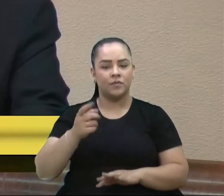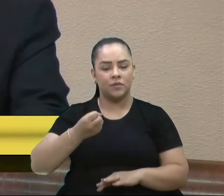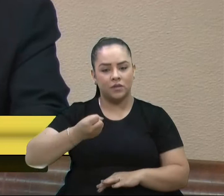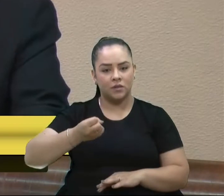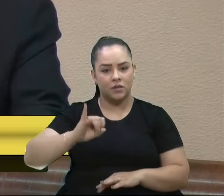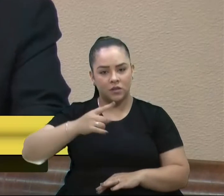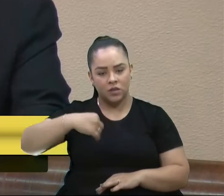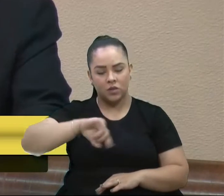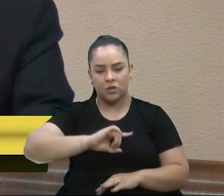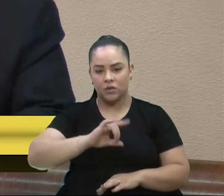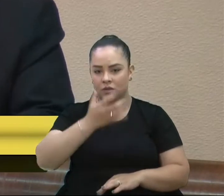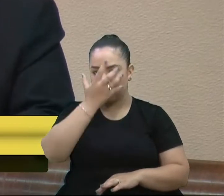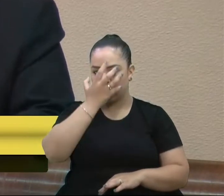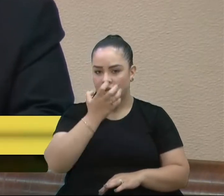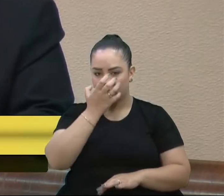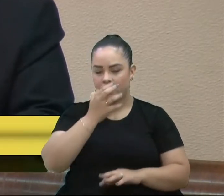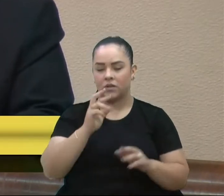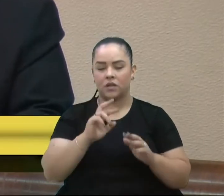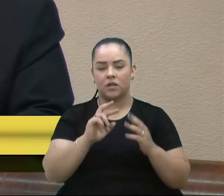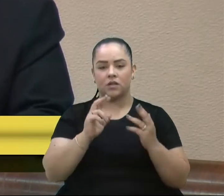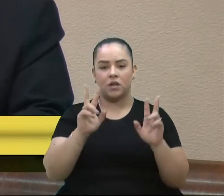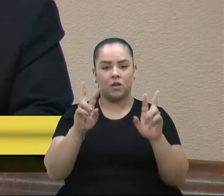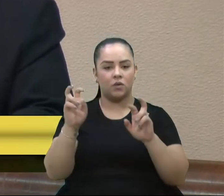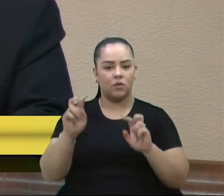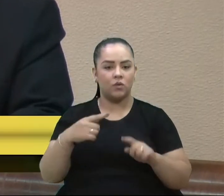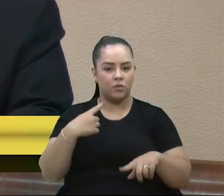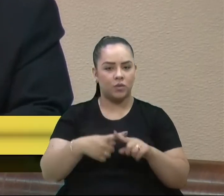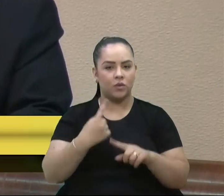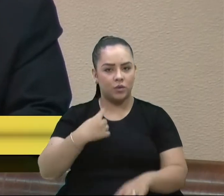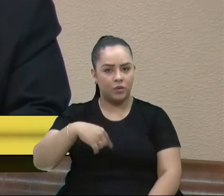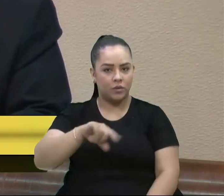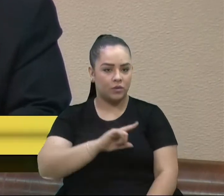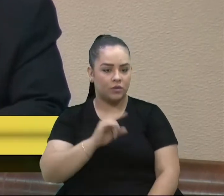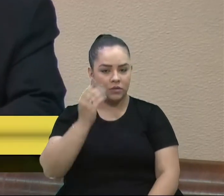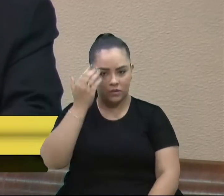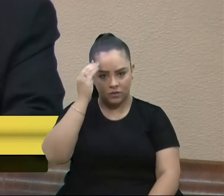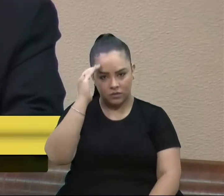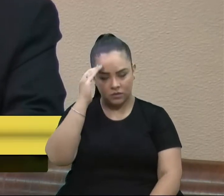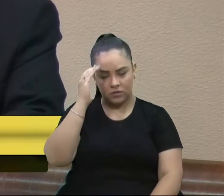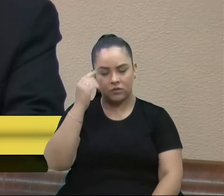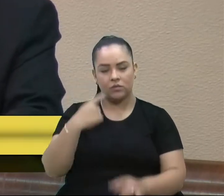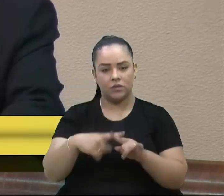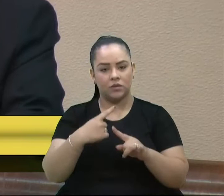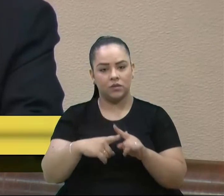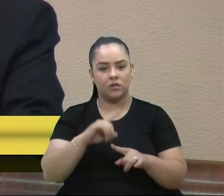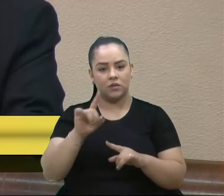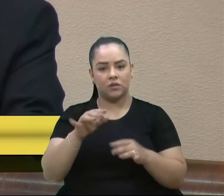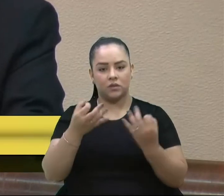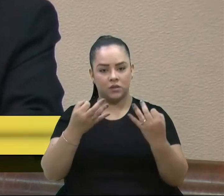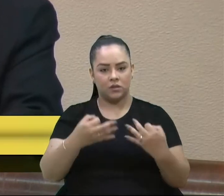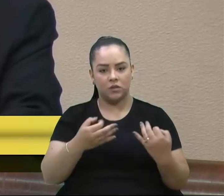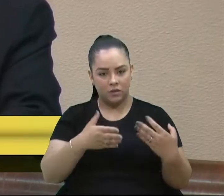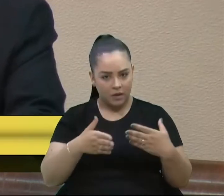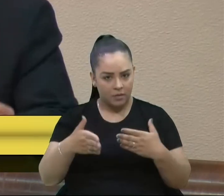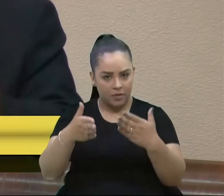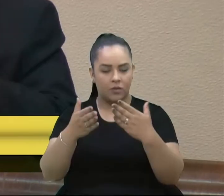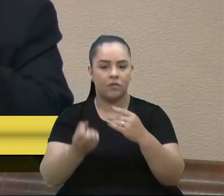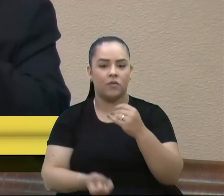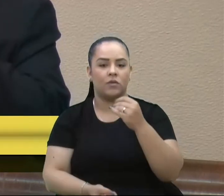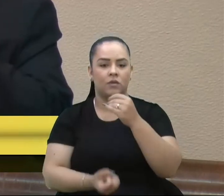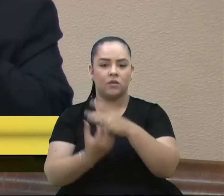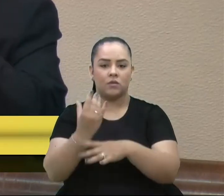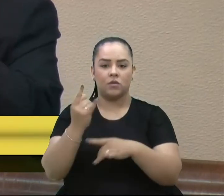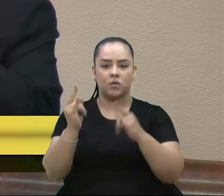essas questões, porque a gente entende que é o caminho que todas as fundações e instituições de